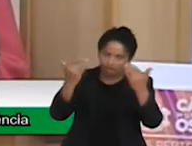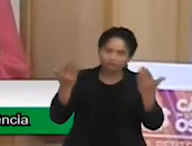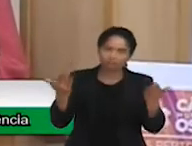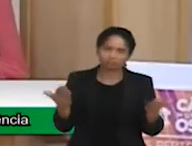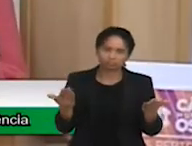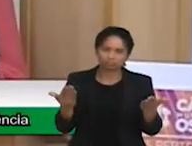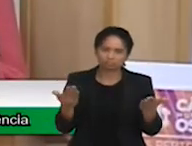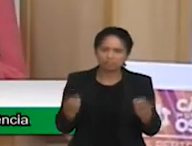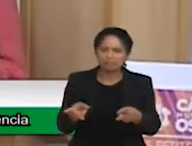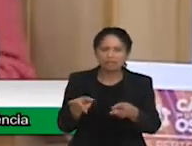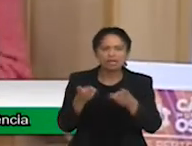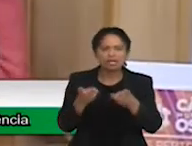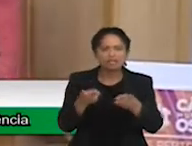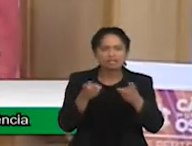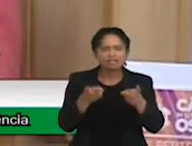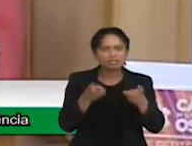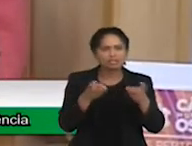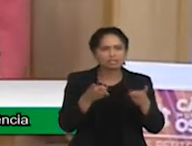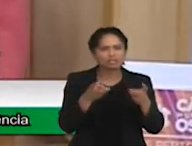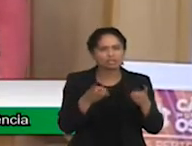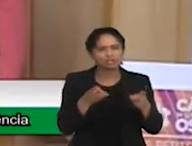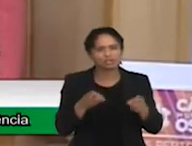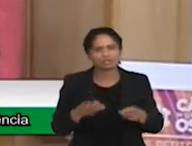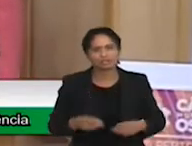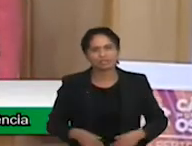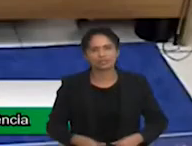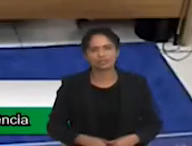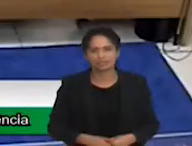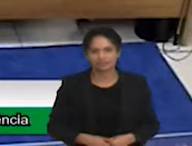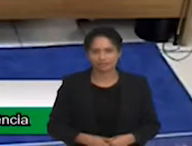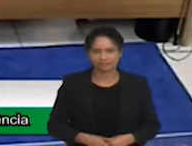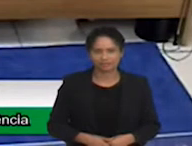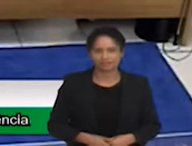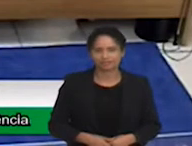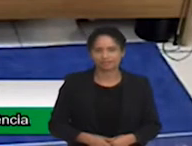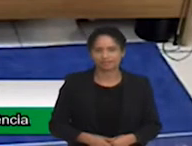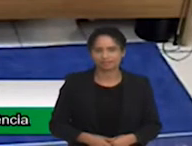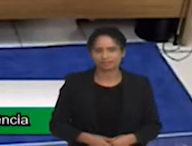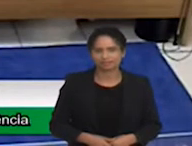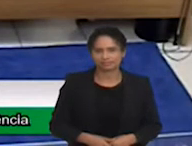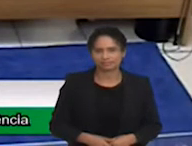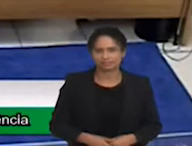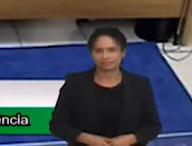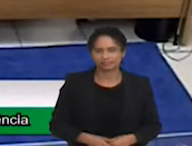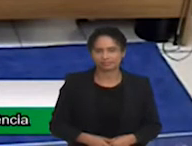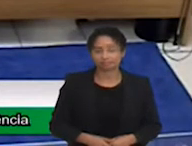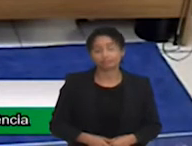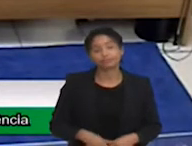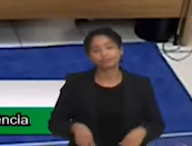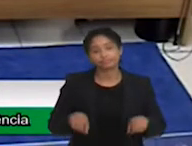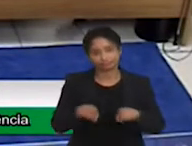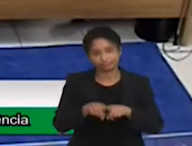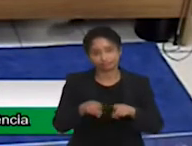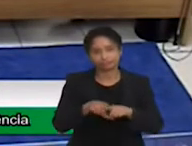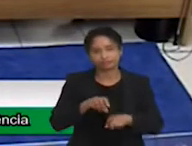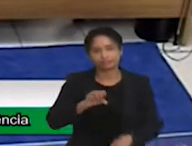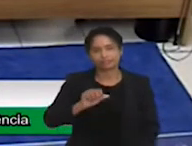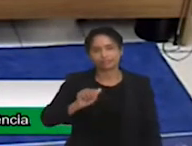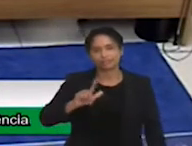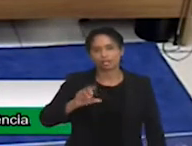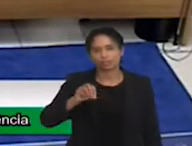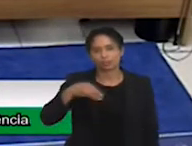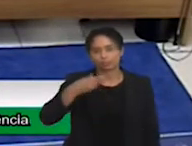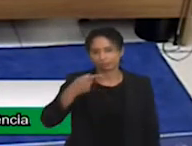enxergar, porque hoje eu estou vereadora, hoje o Batista é vereador, hoje o Salomão é secretário executivo da pessoa com